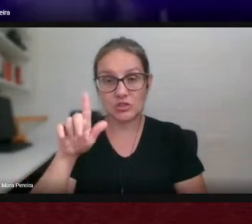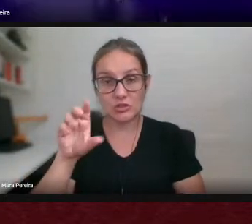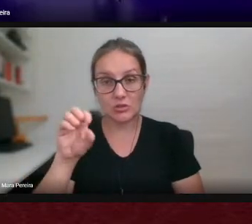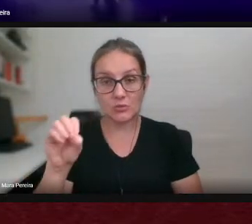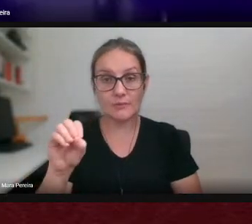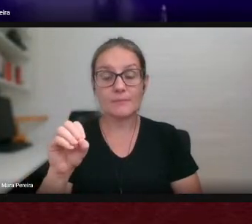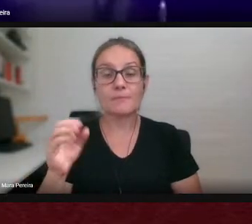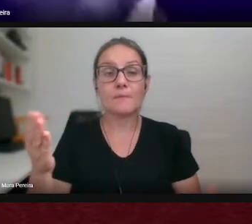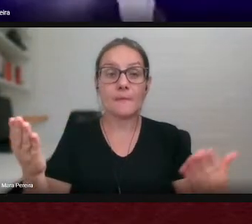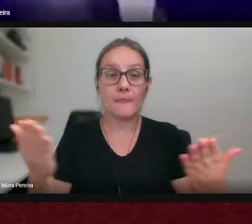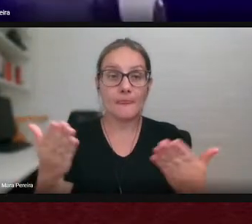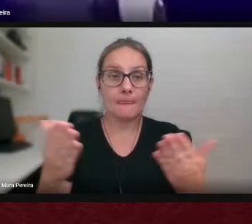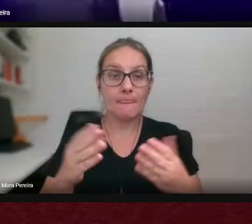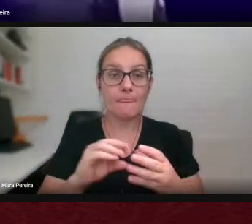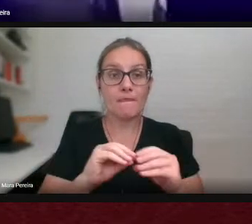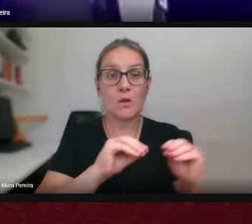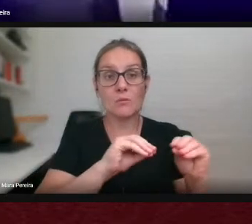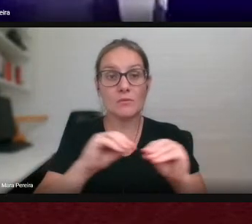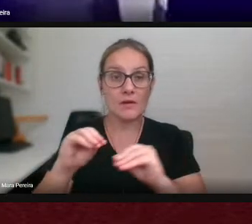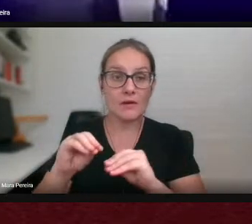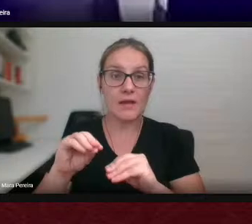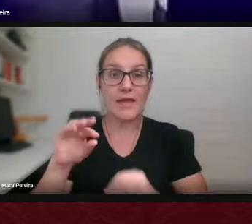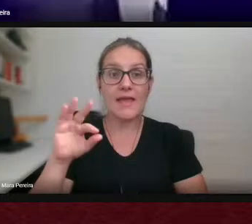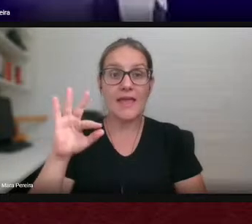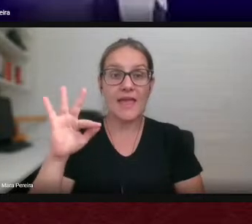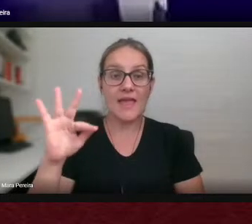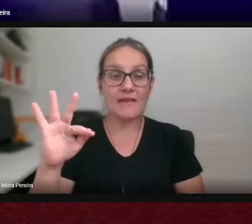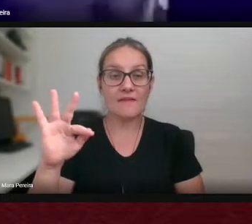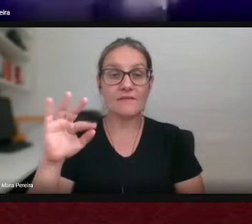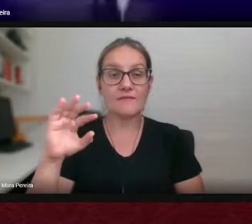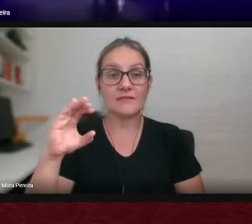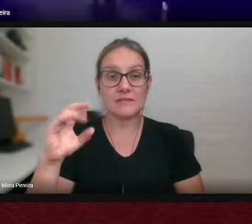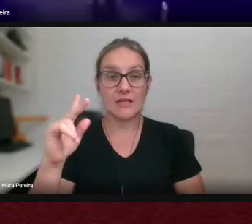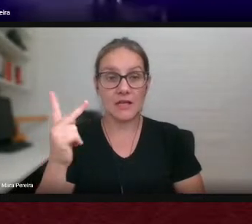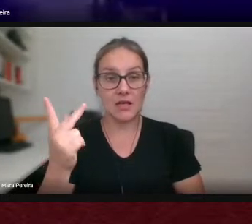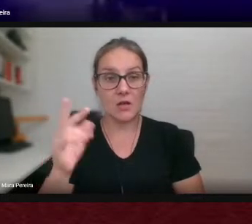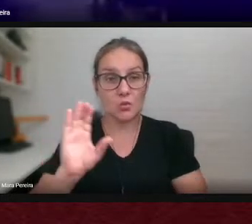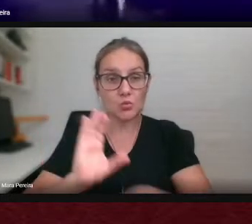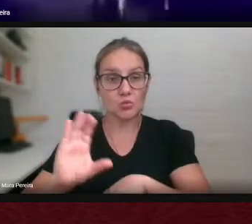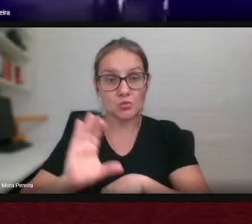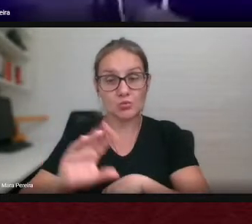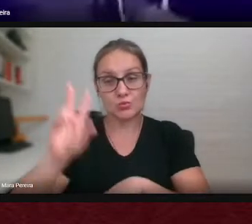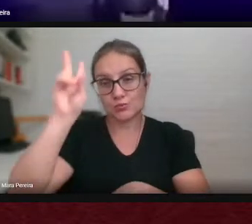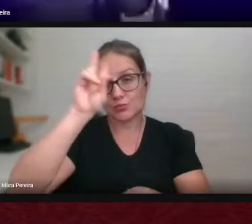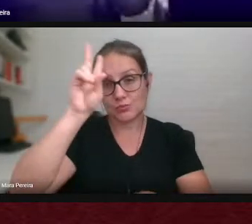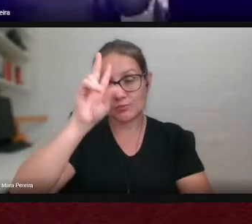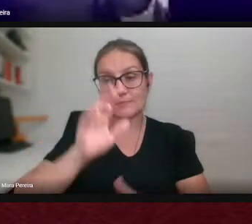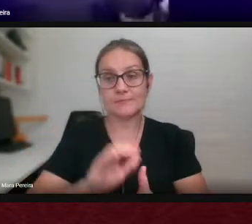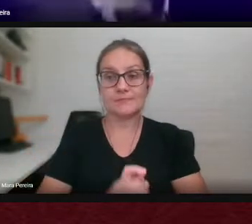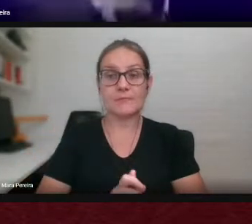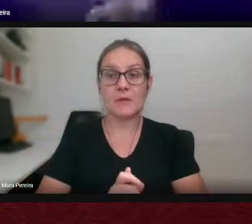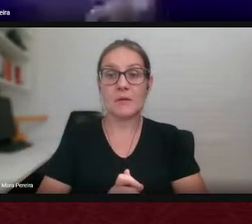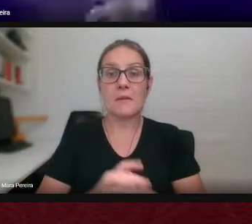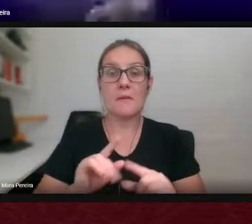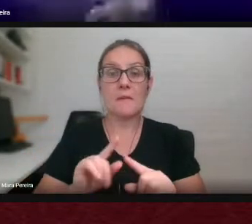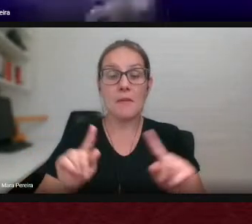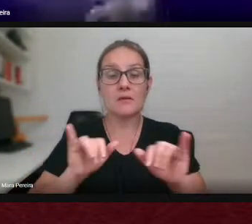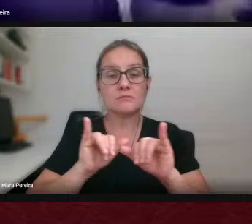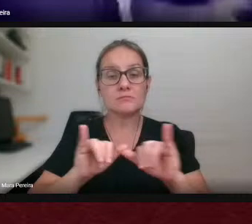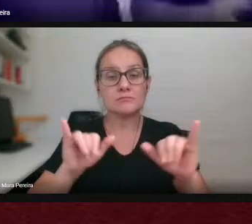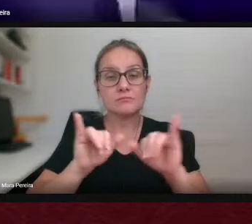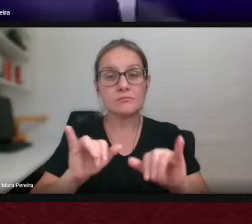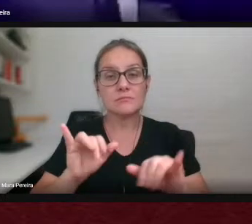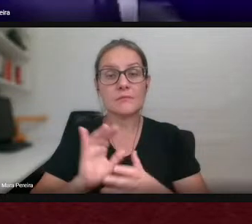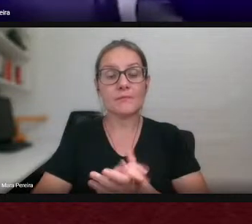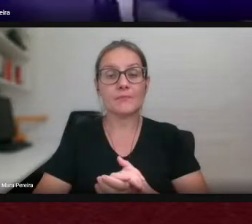a FCH para os cursos de história mas eu quero dizer então que a cada